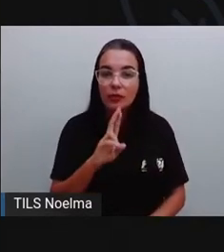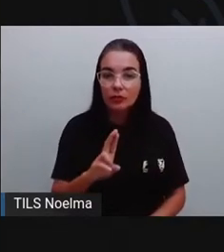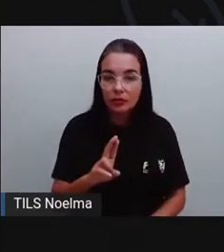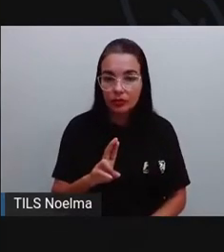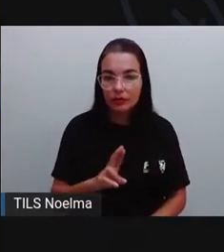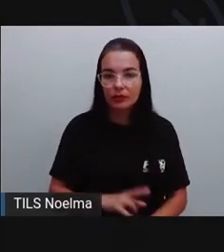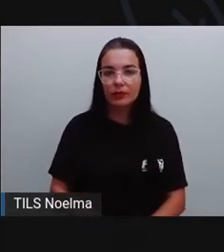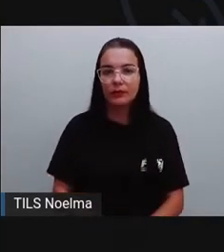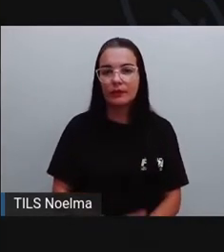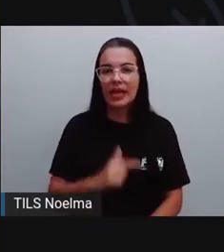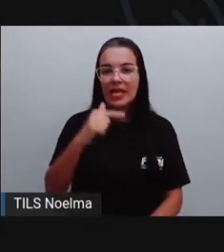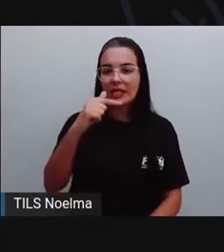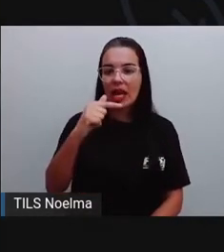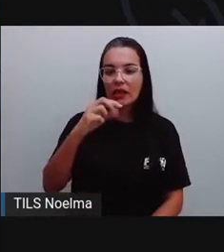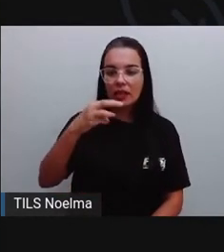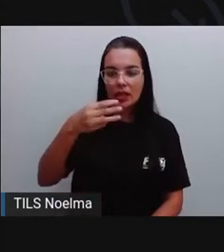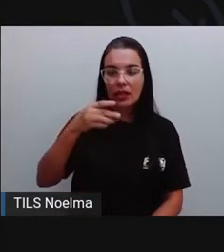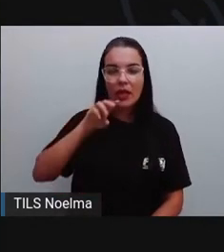pontinho.